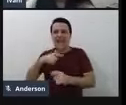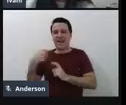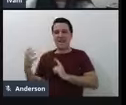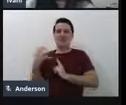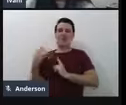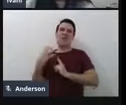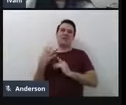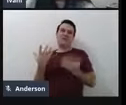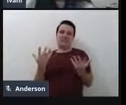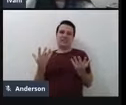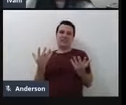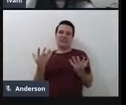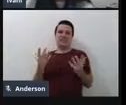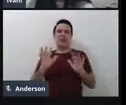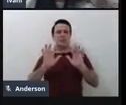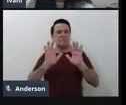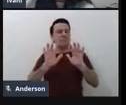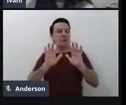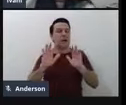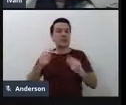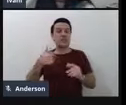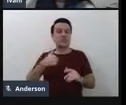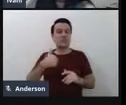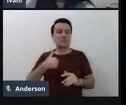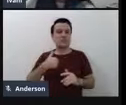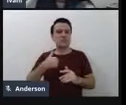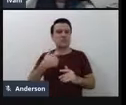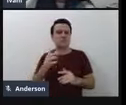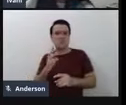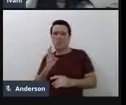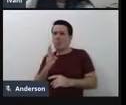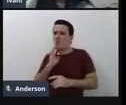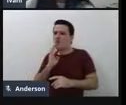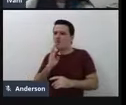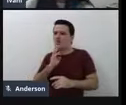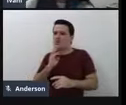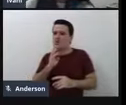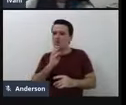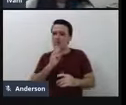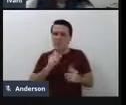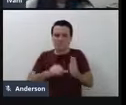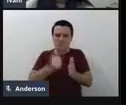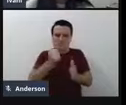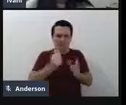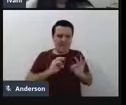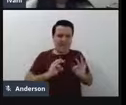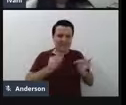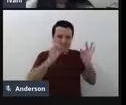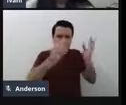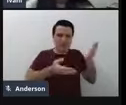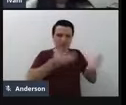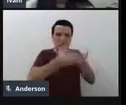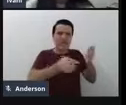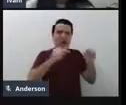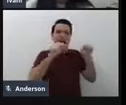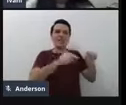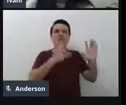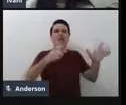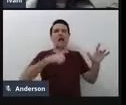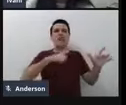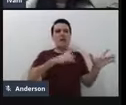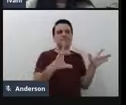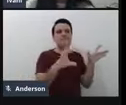assim. Mas, quando eu conheci a tecnologia assistiva, ela já estava pensada no contexto educacional,